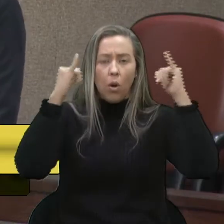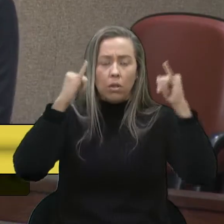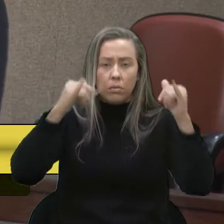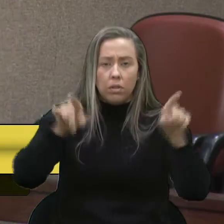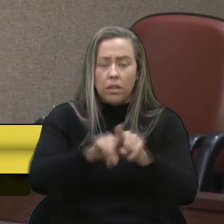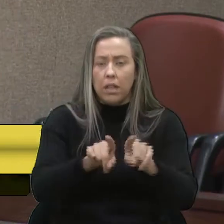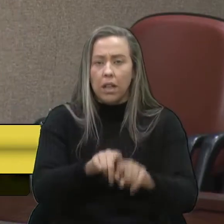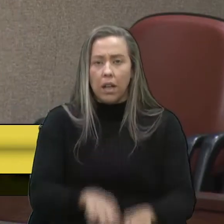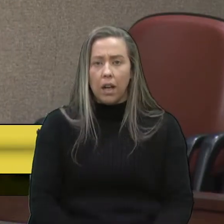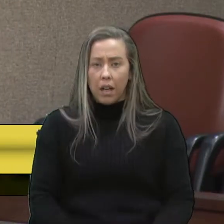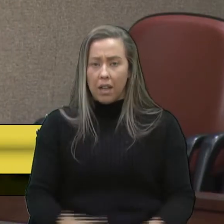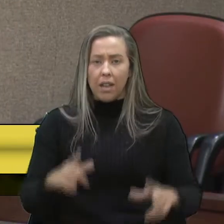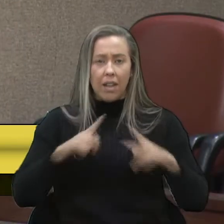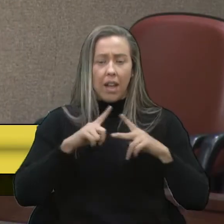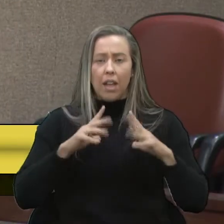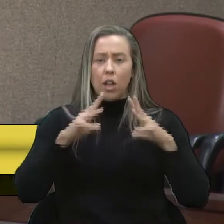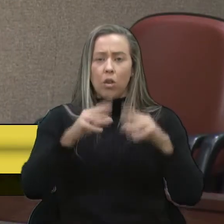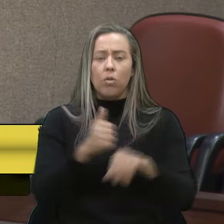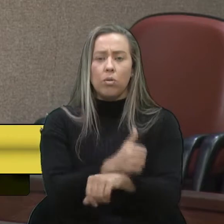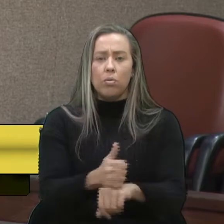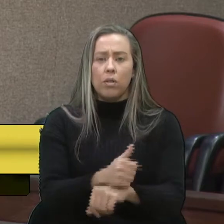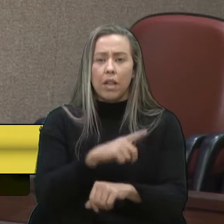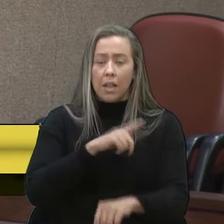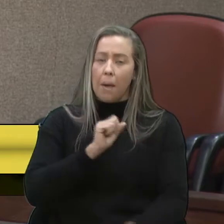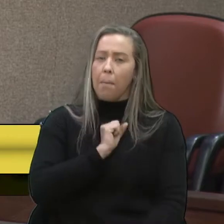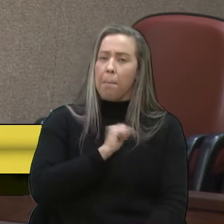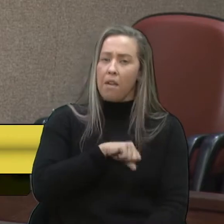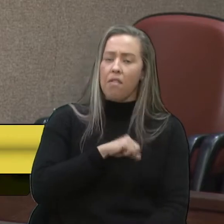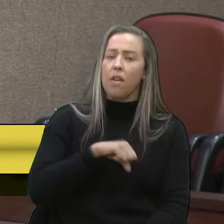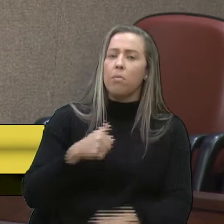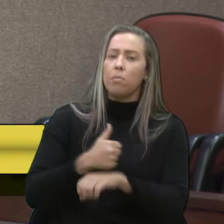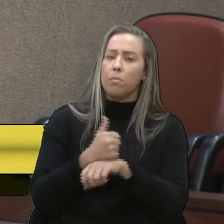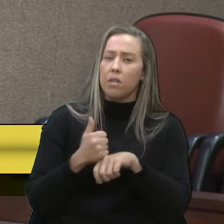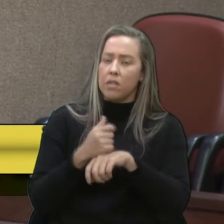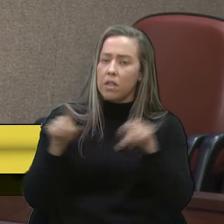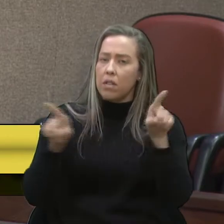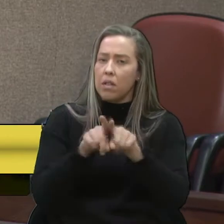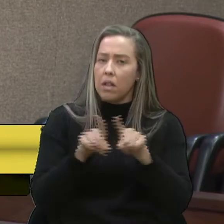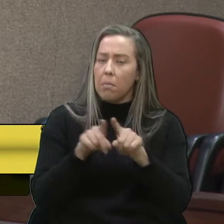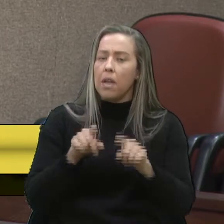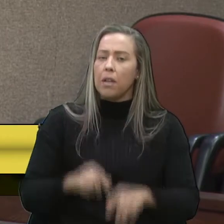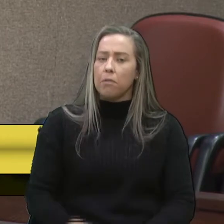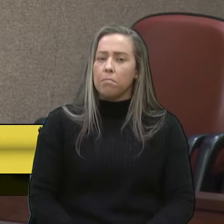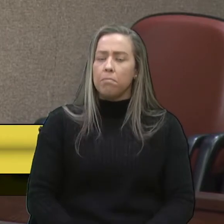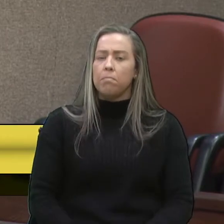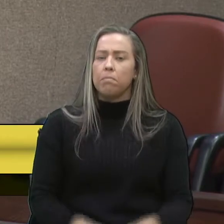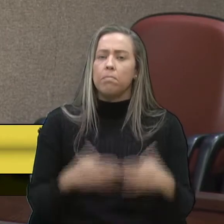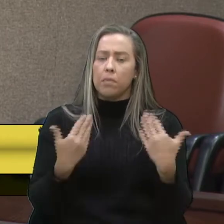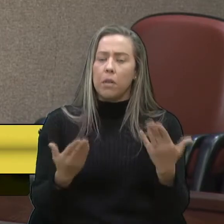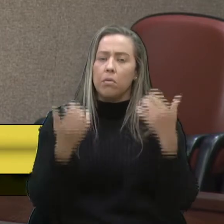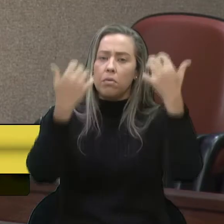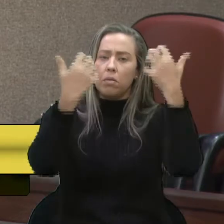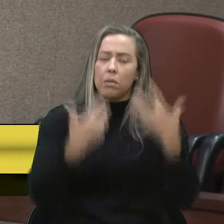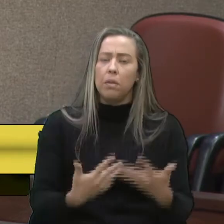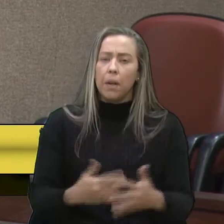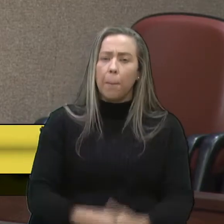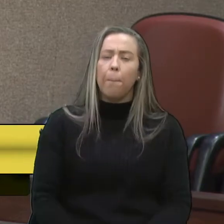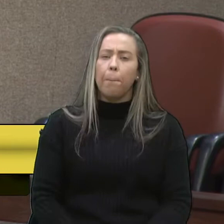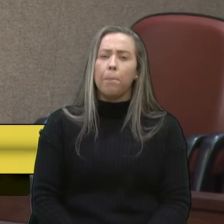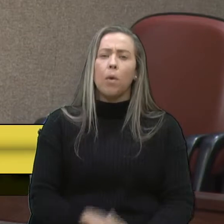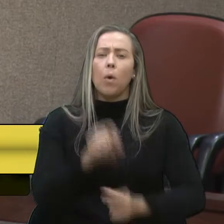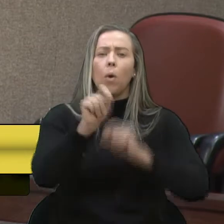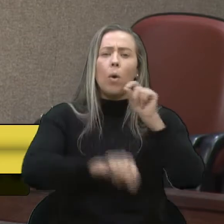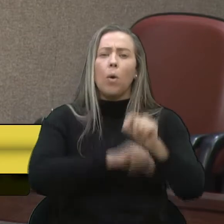heróis em todas as profissões, mas existem maus profissionais também em todas as profissões. Então vamos lá. Qual é que é o